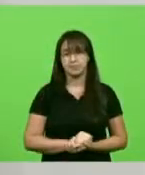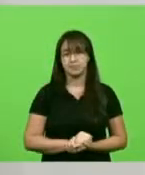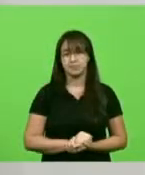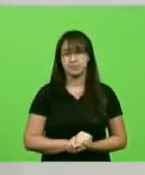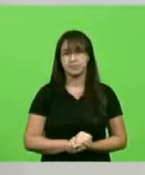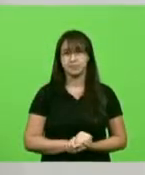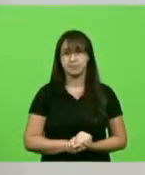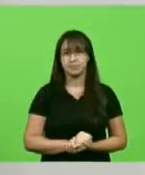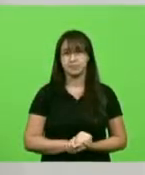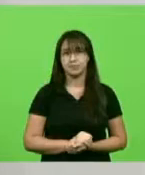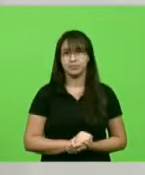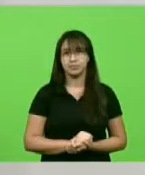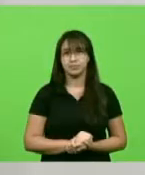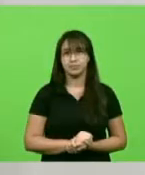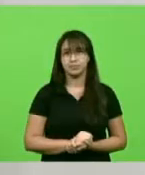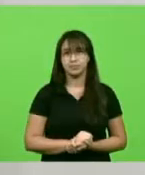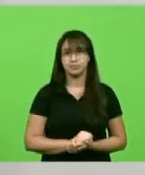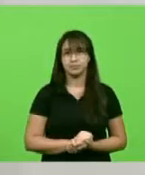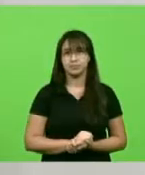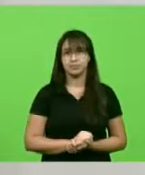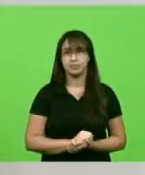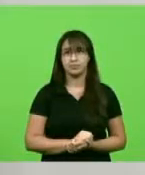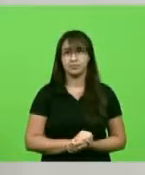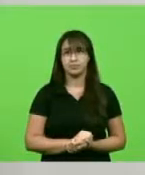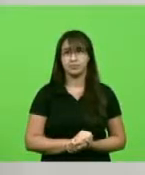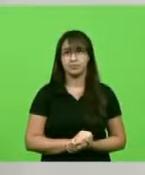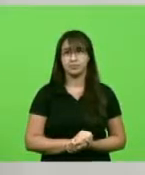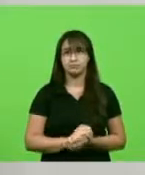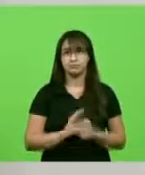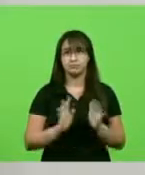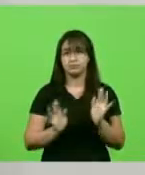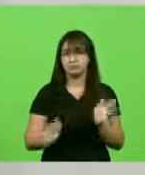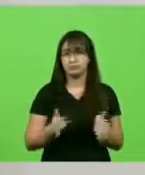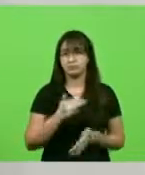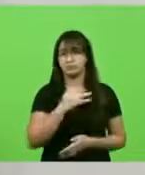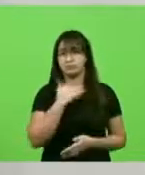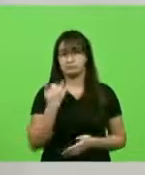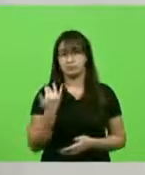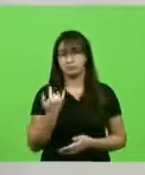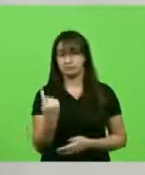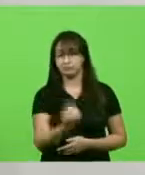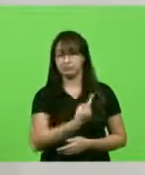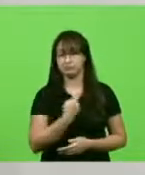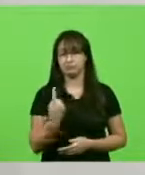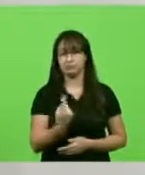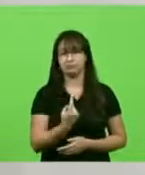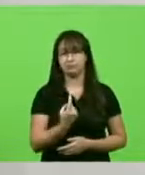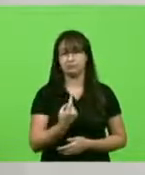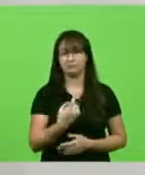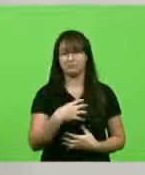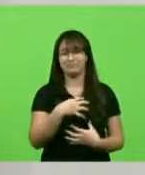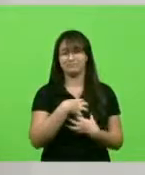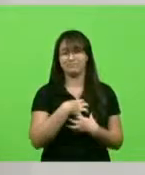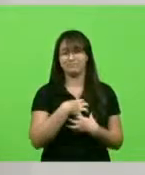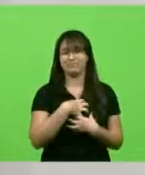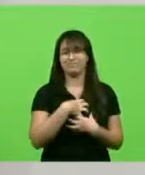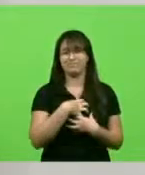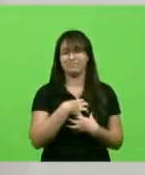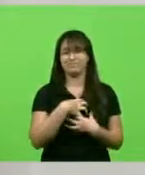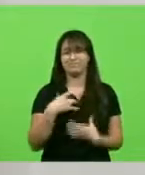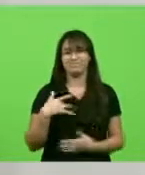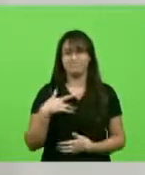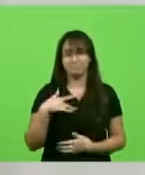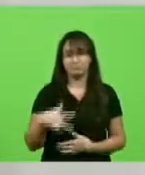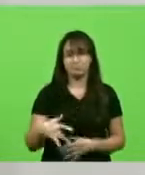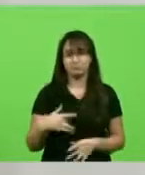e que nós lamentamos pelos seus